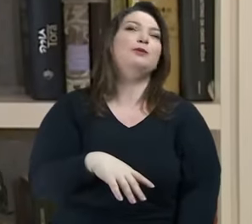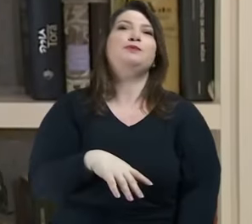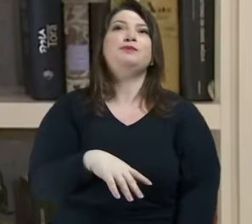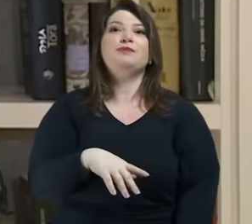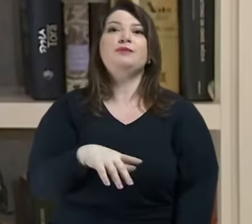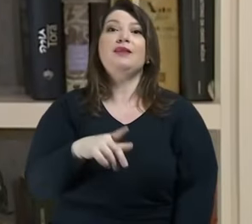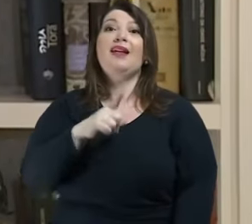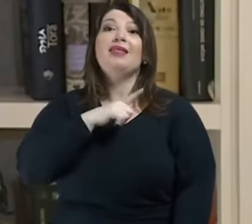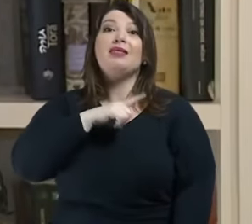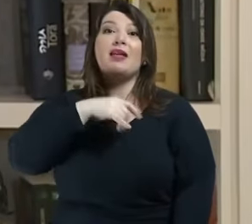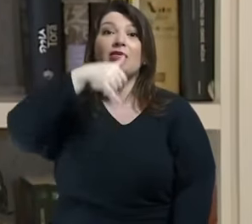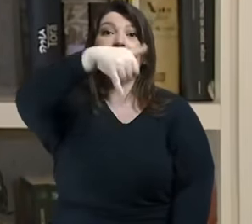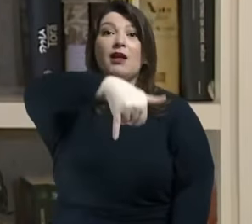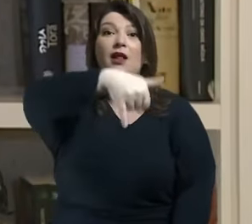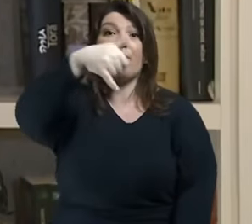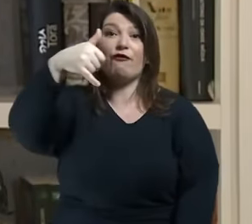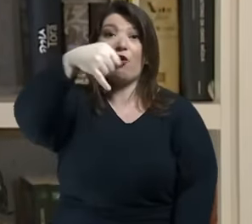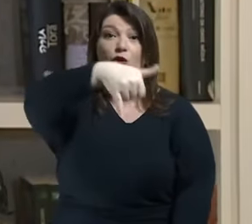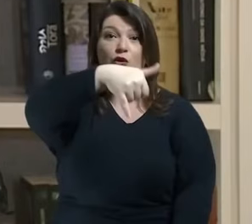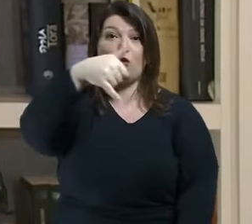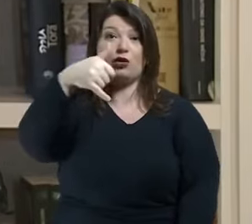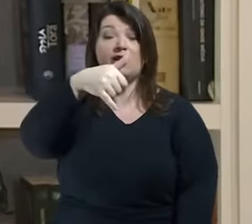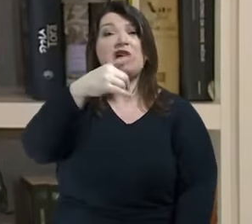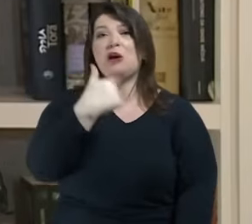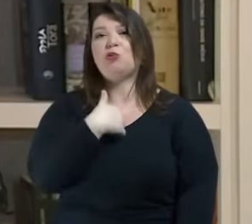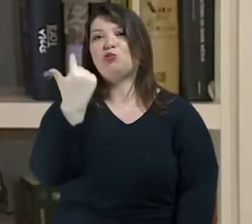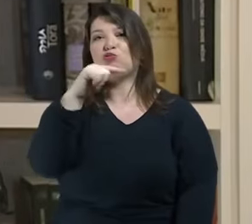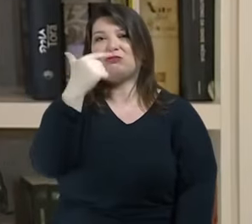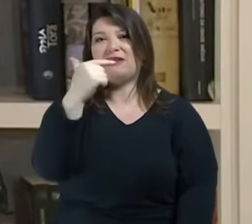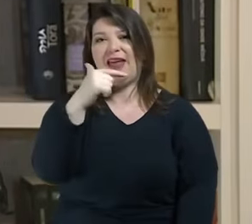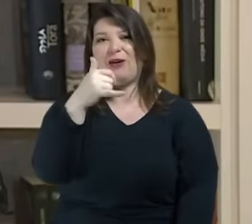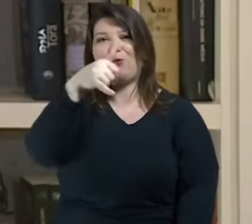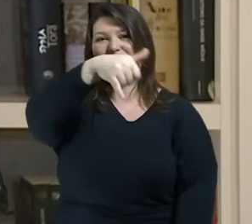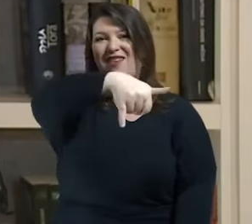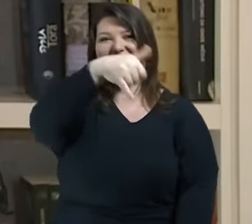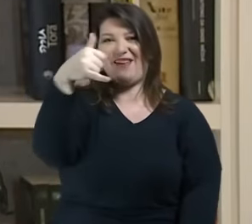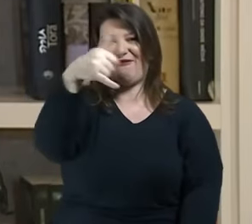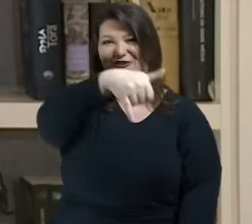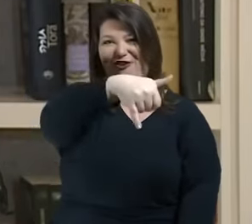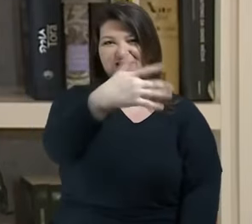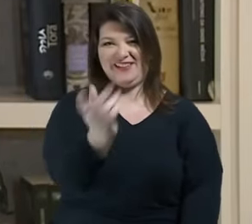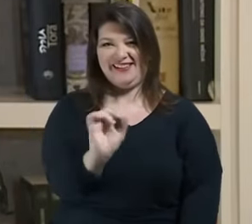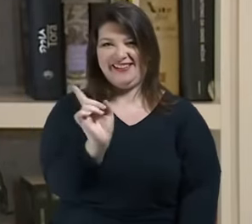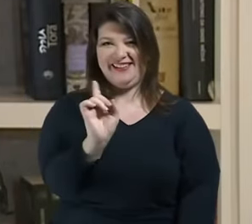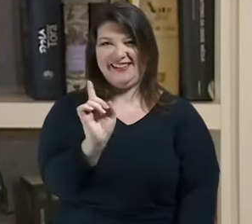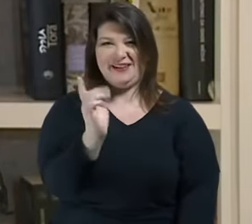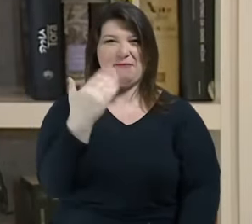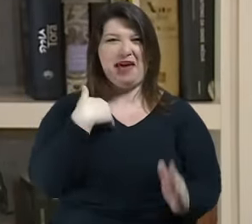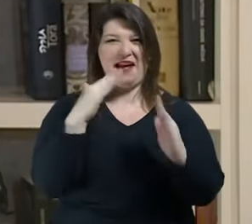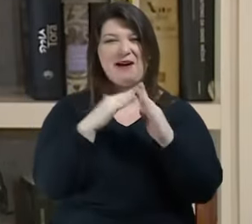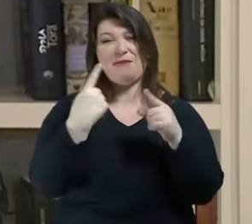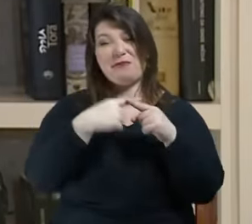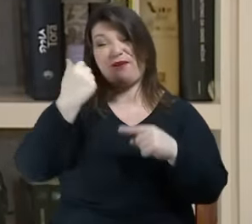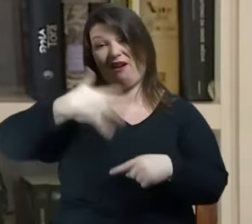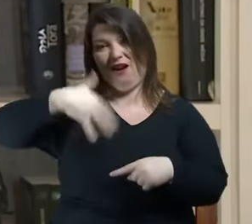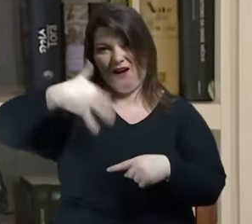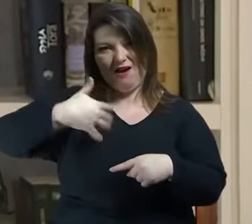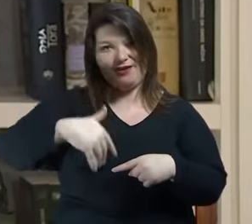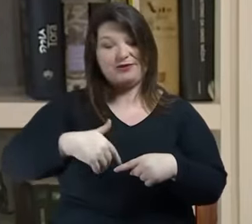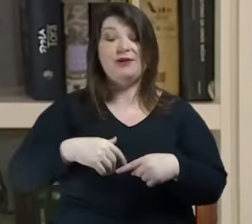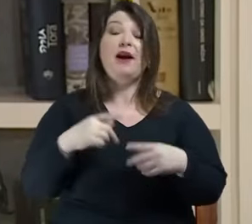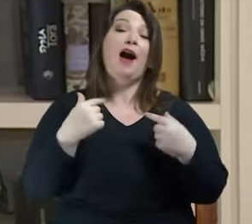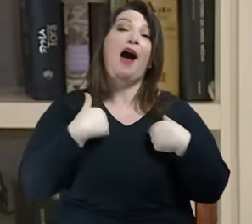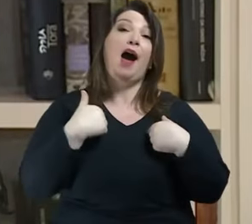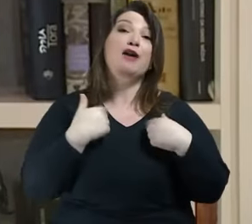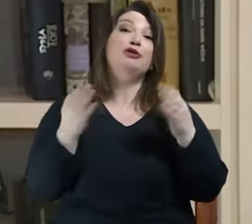que sair de casa eu tinha que pegar fichas e ir ao orelhão da rua escolher uma rua tranquila para poder falar com